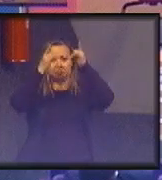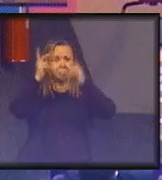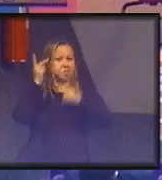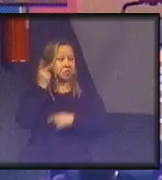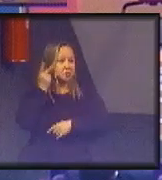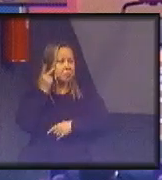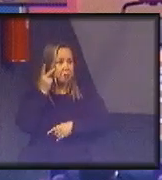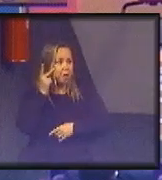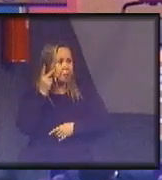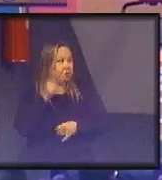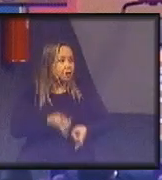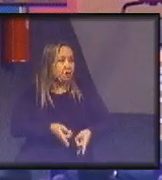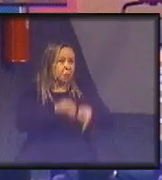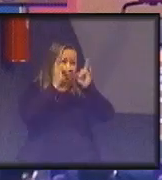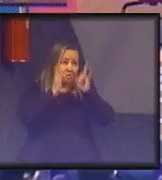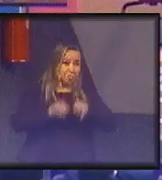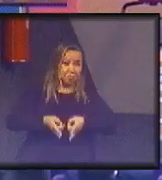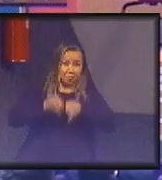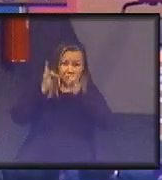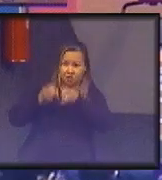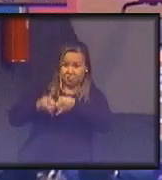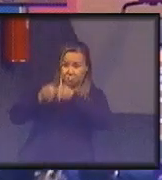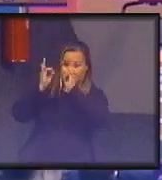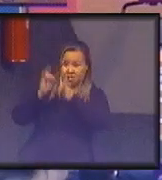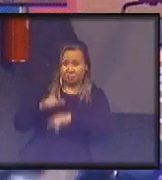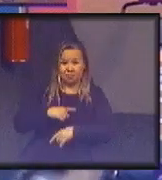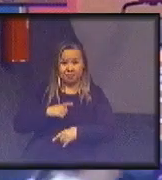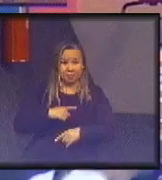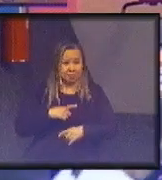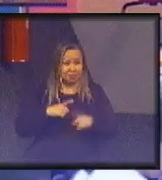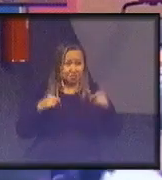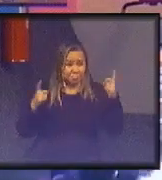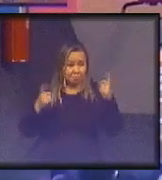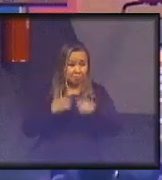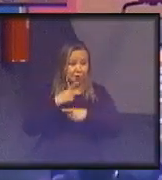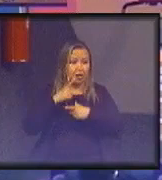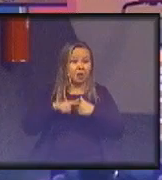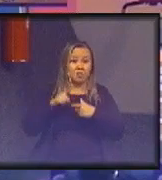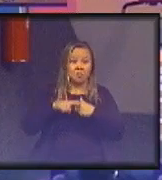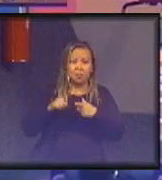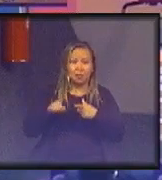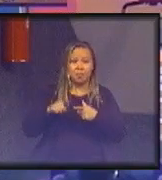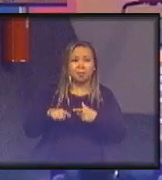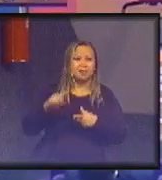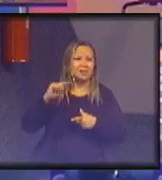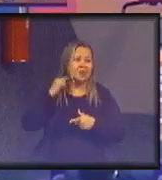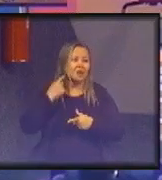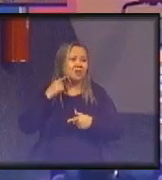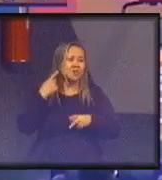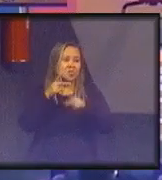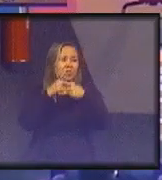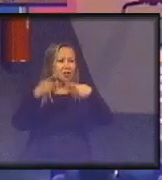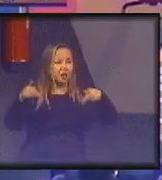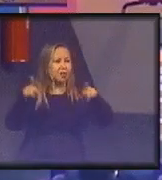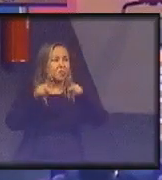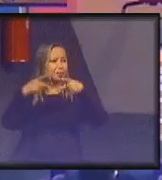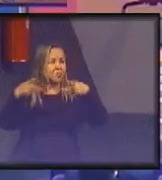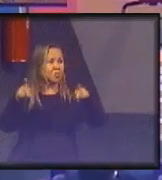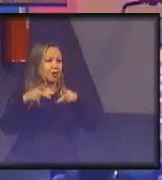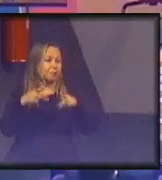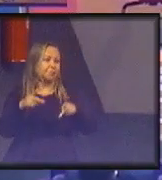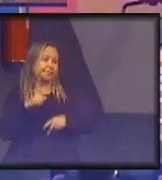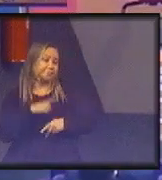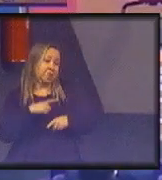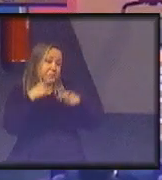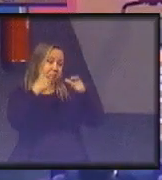aqueles prédios geram fenômeno que se chama urban canyons. Quer dizer, a poluição vai se precipitar em alguns pontos e não em